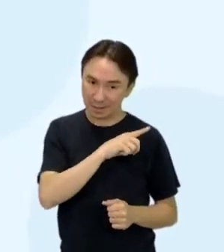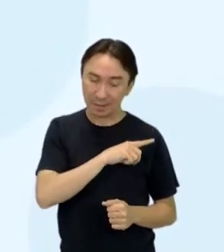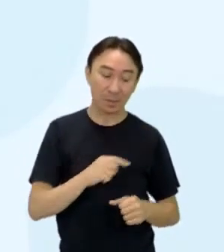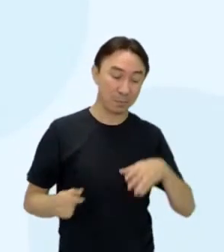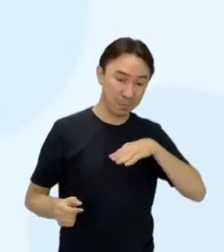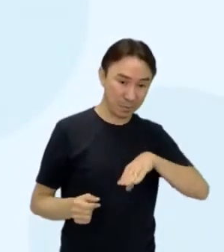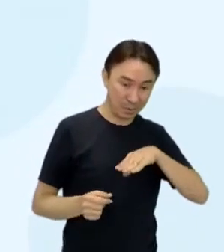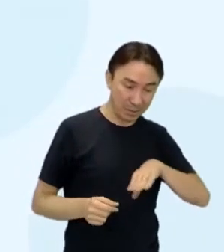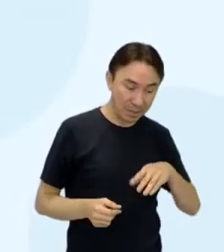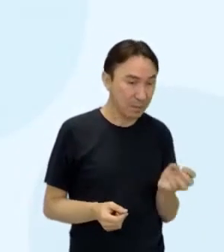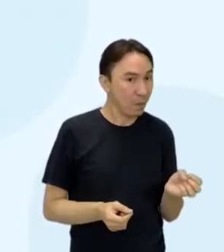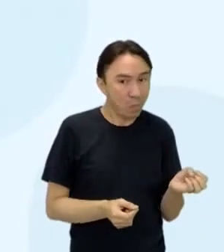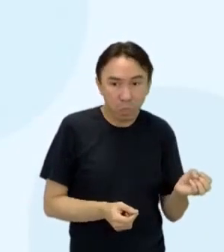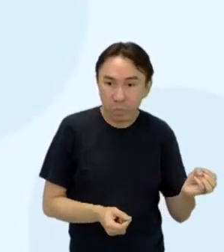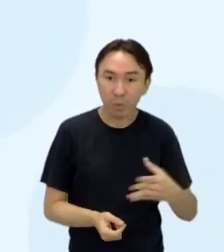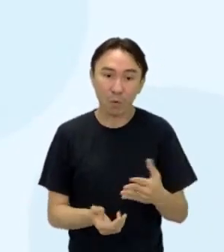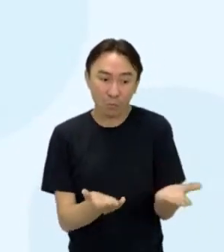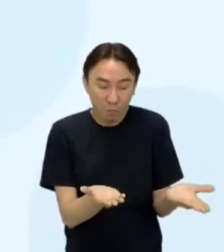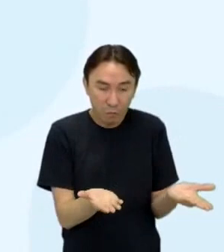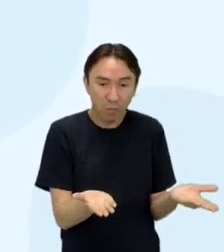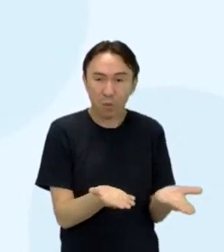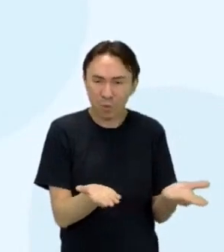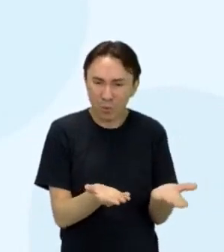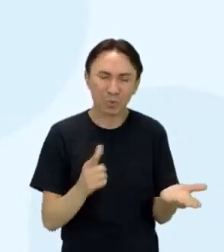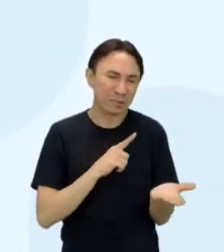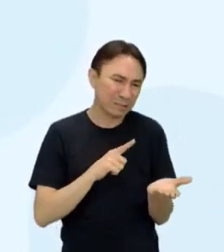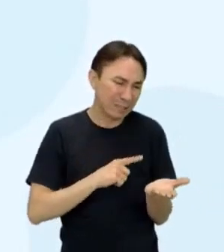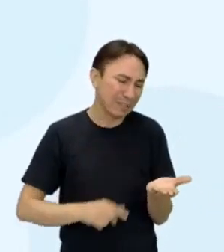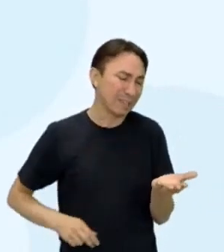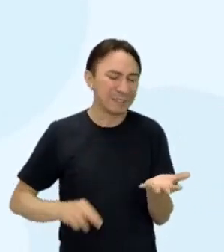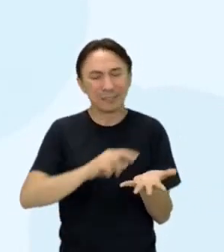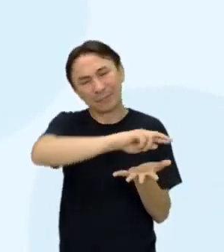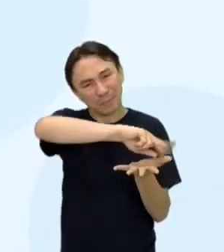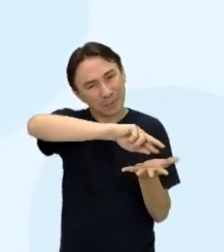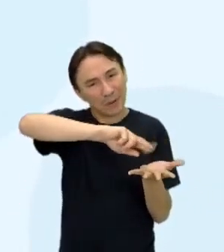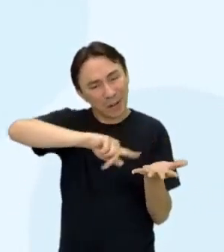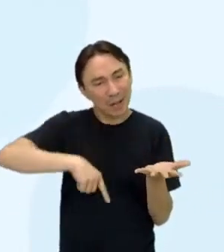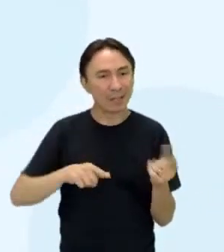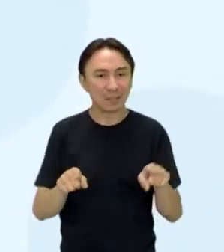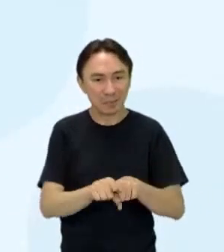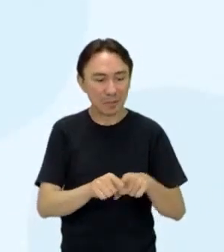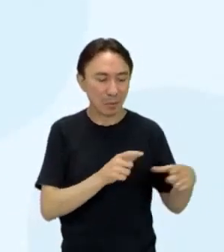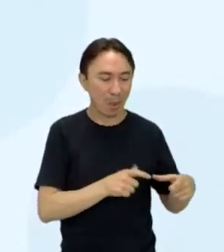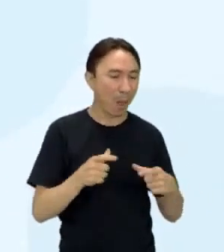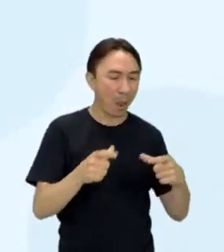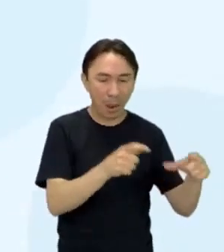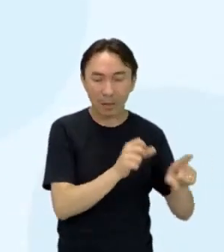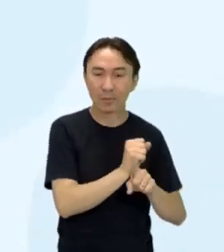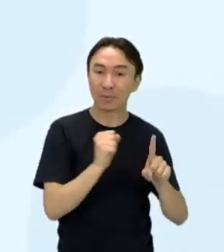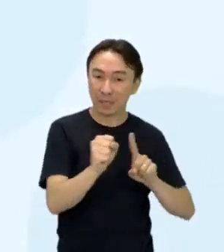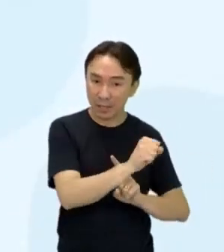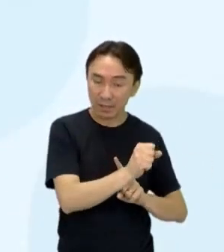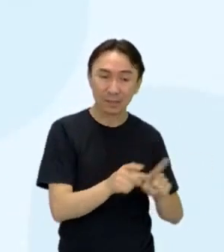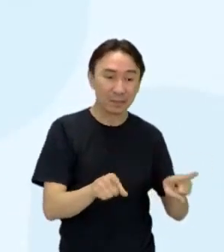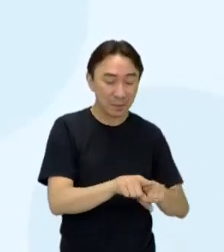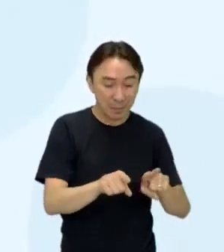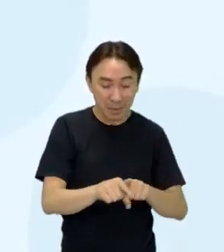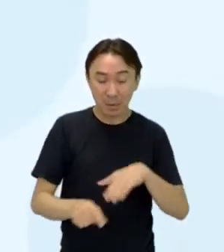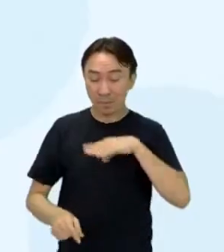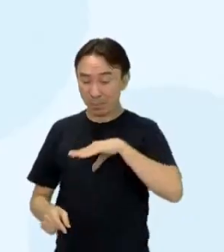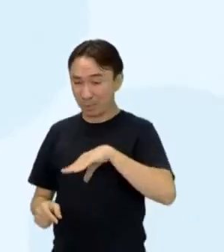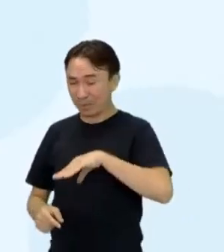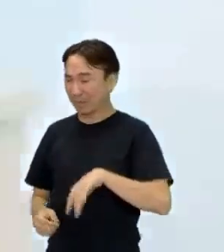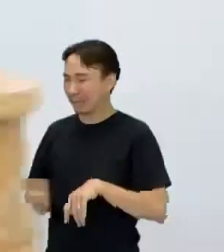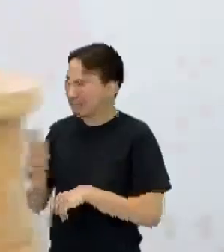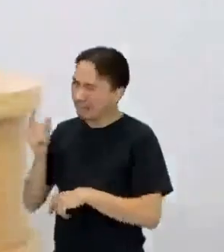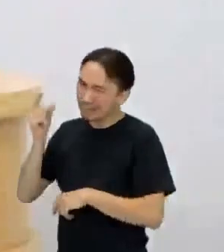moderno, que, por sua vez, apresenta diversidades geográficas e sociais, e o português arcaico. Então, gente estava falando. Então, como